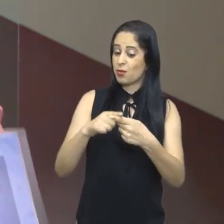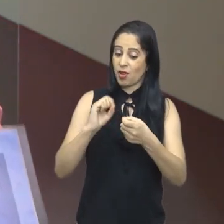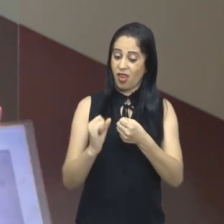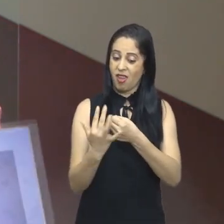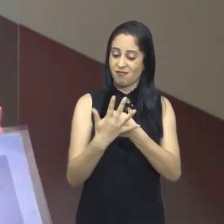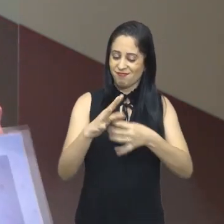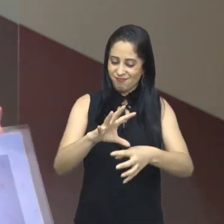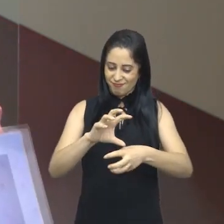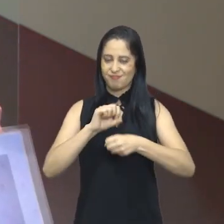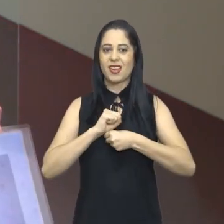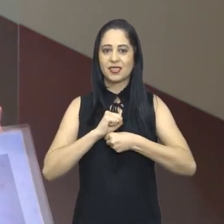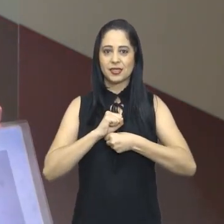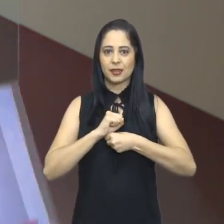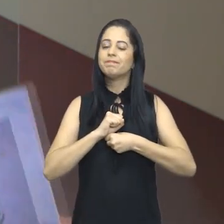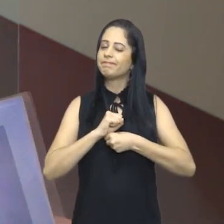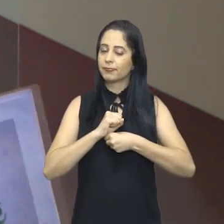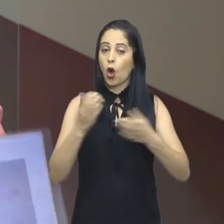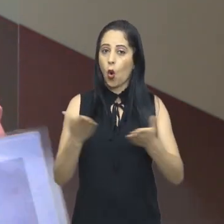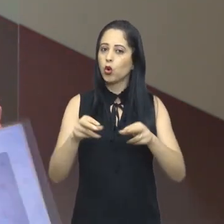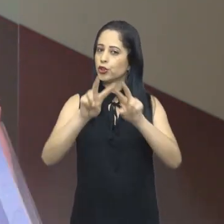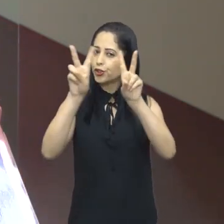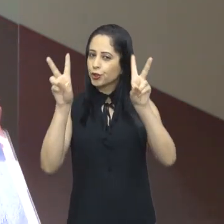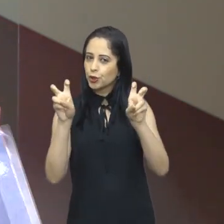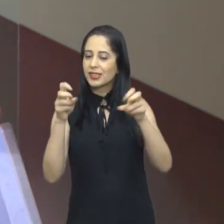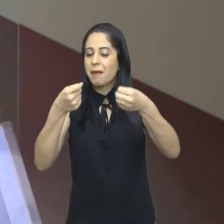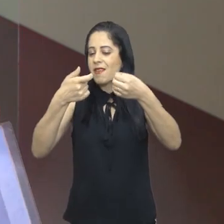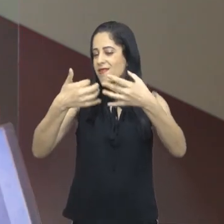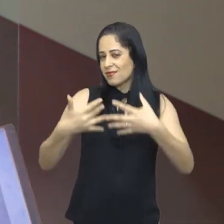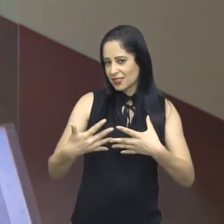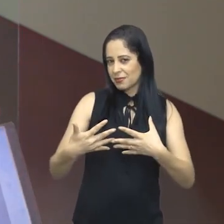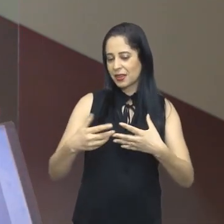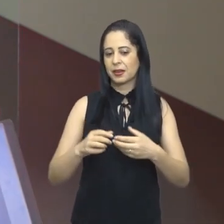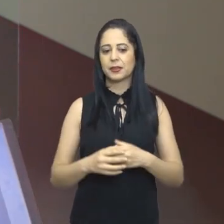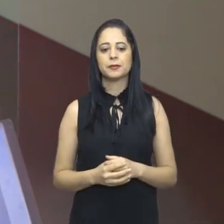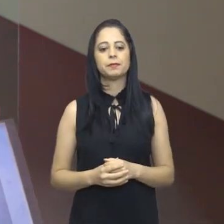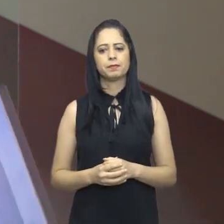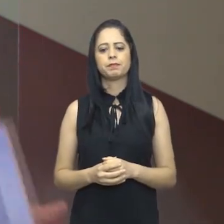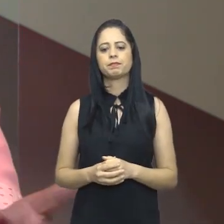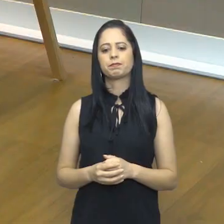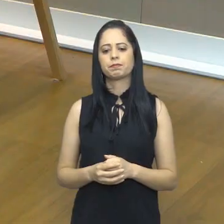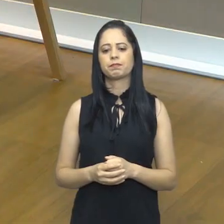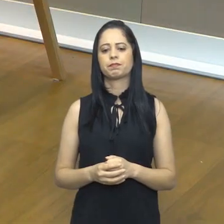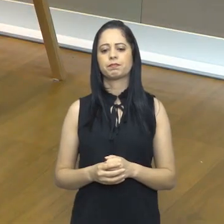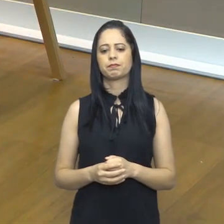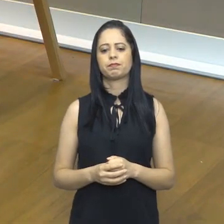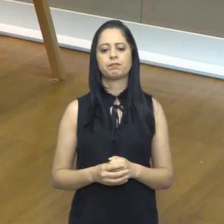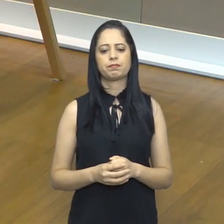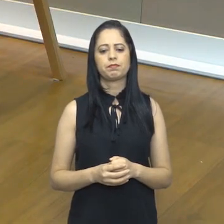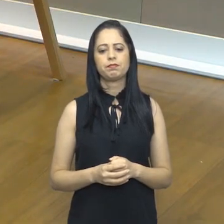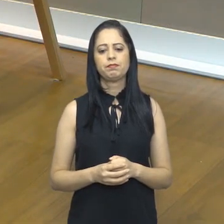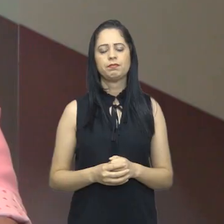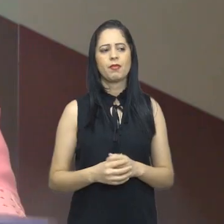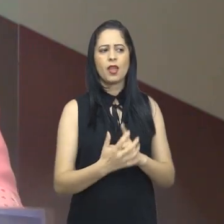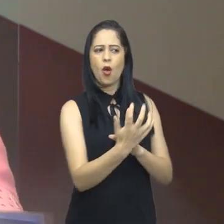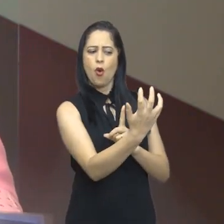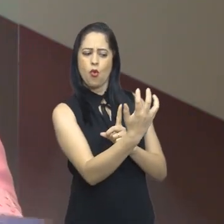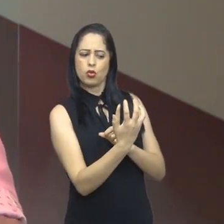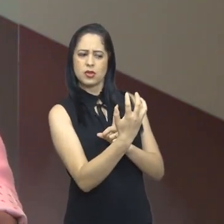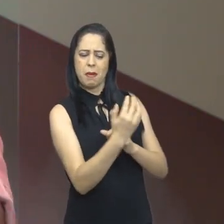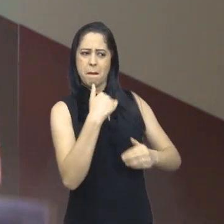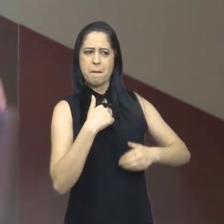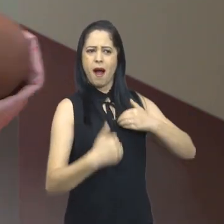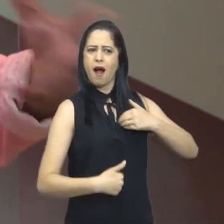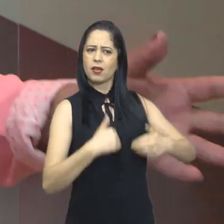primeira infecção pelo coronavírus. Esse é o assunto do De Bem Com Você de hoje. Dr. Ramiro, os impactos da doença no